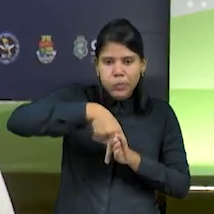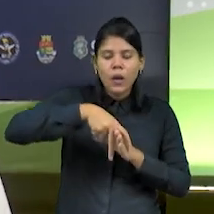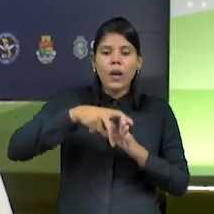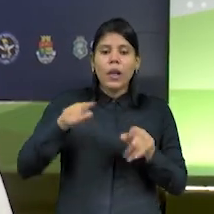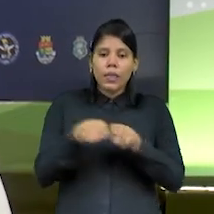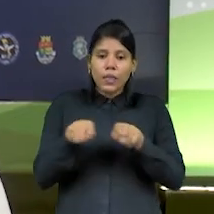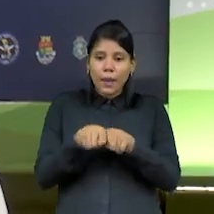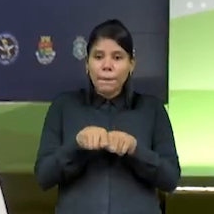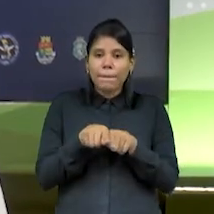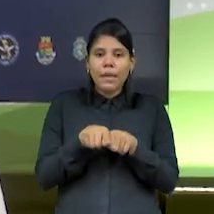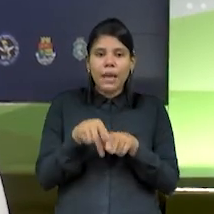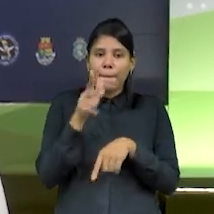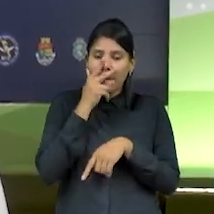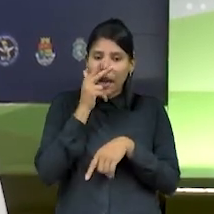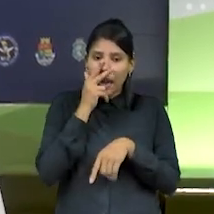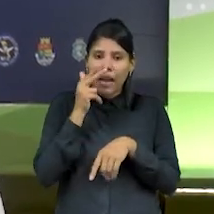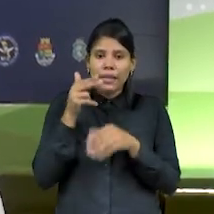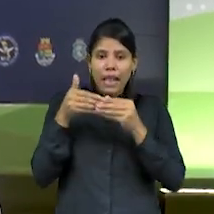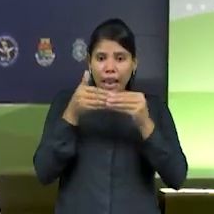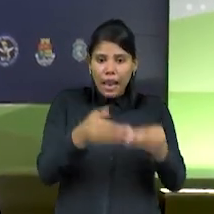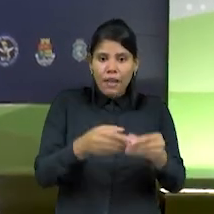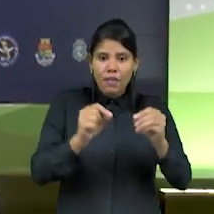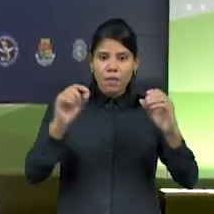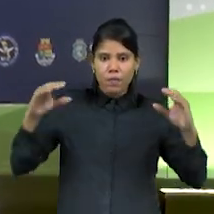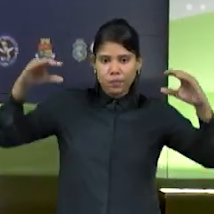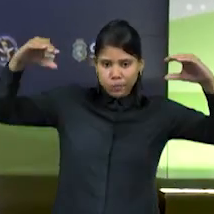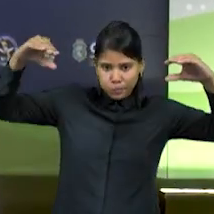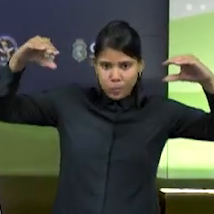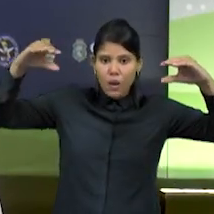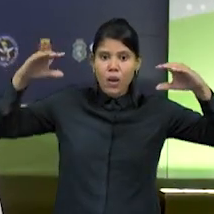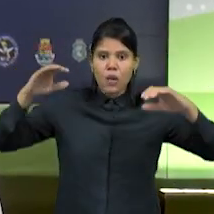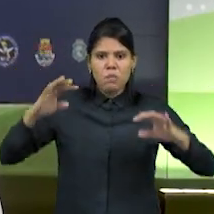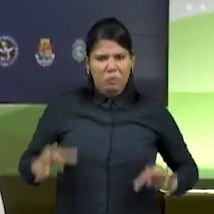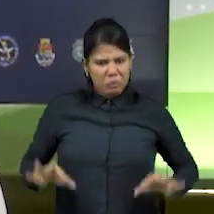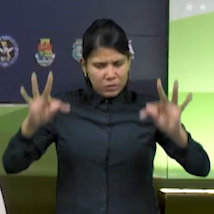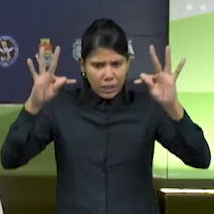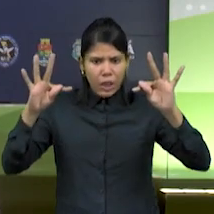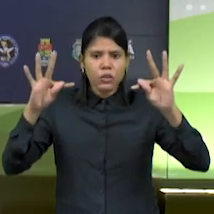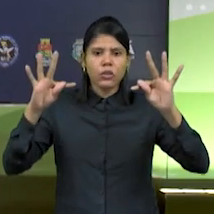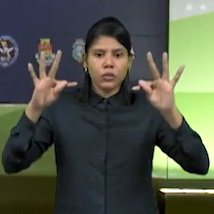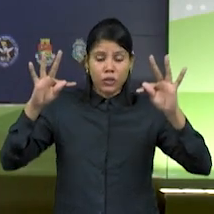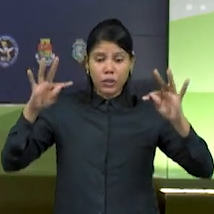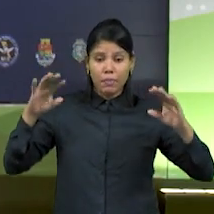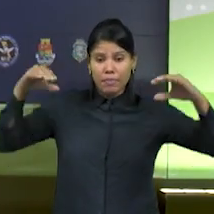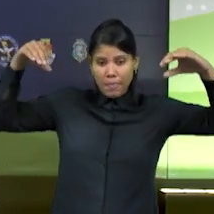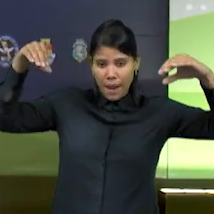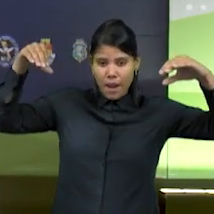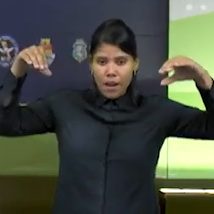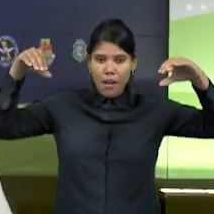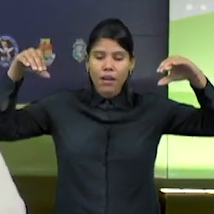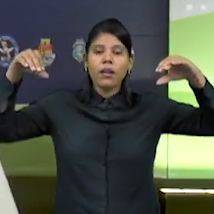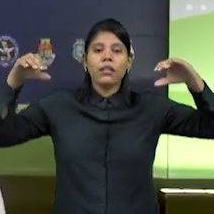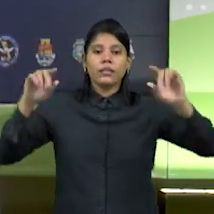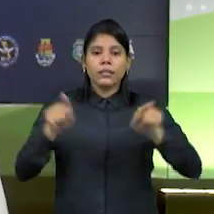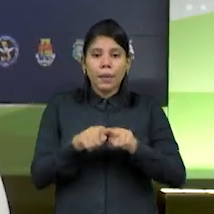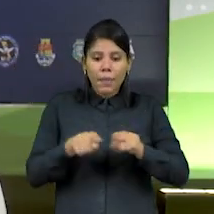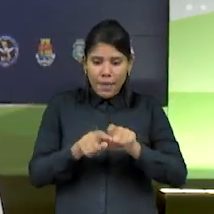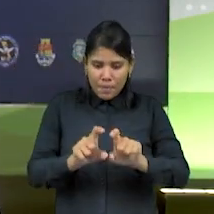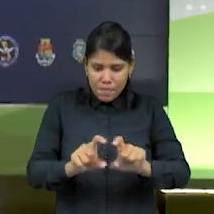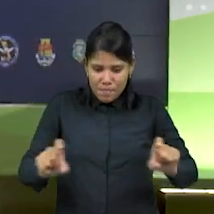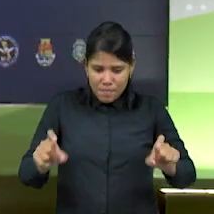levam a esses municípios um sistema de vídeo monitoramento, com que há de mais moderno em tecnologia de câmeras, de leitura de placas de veículos, todas